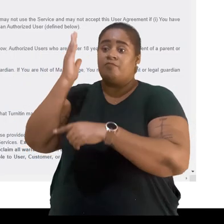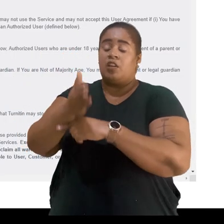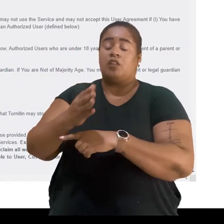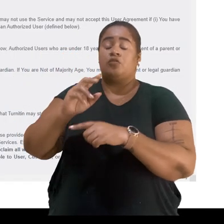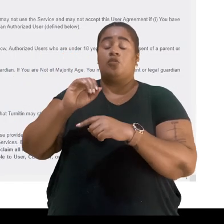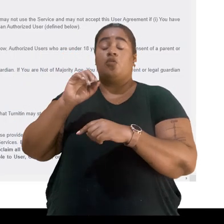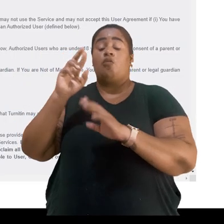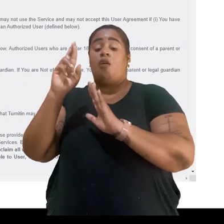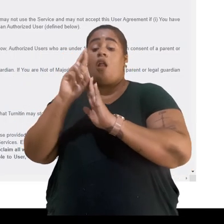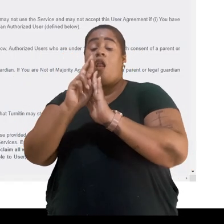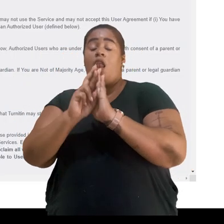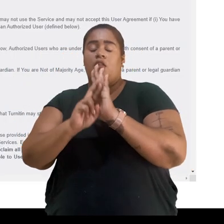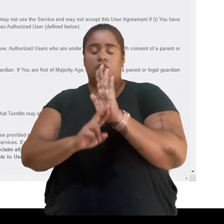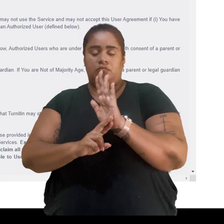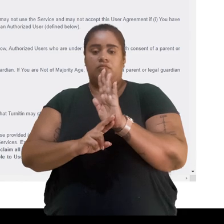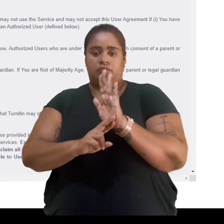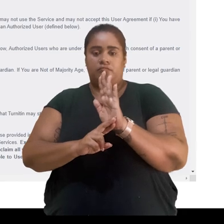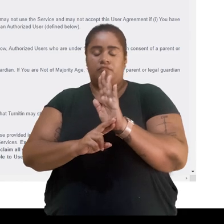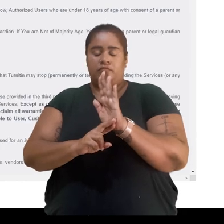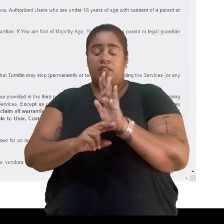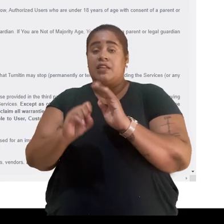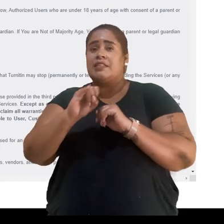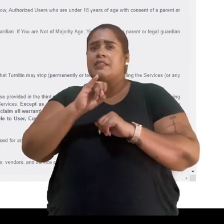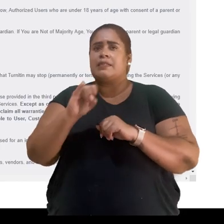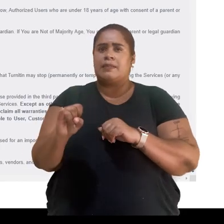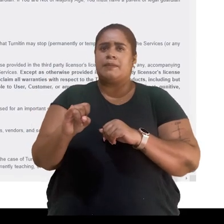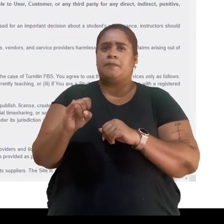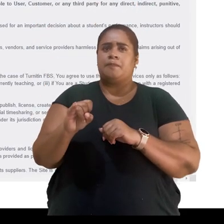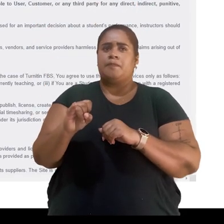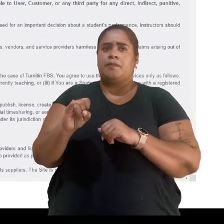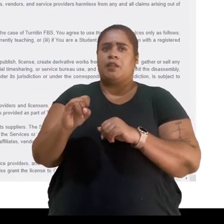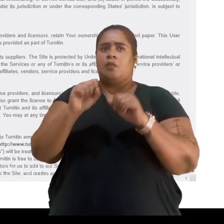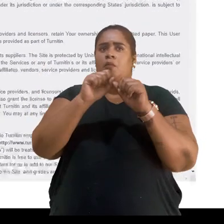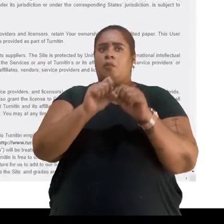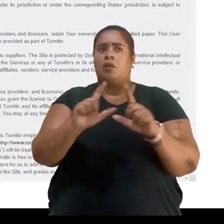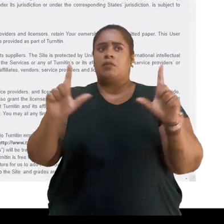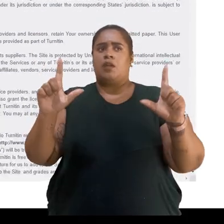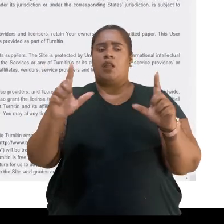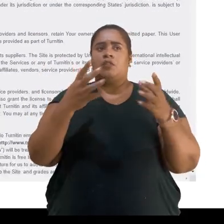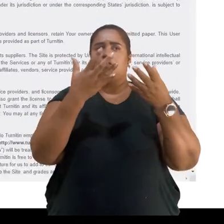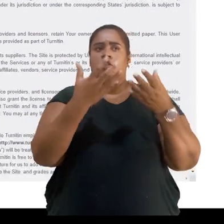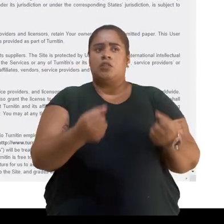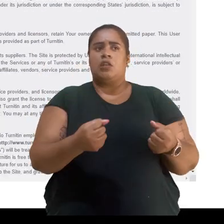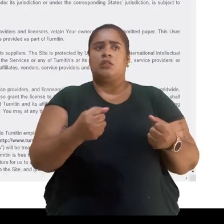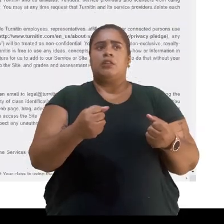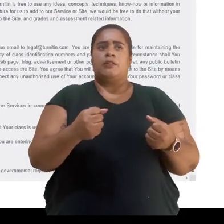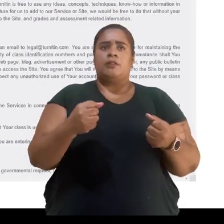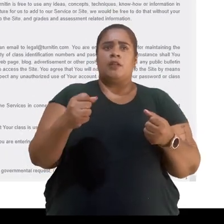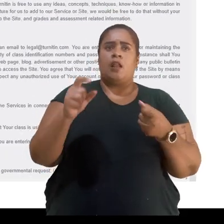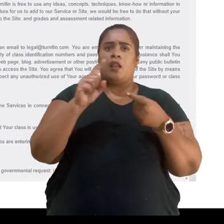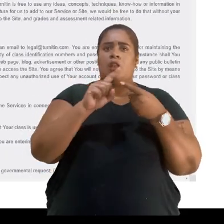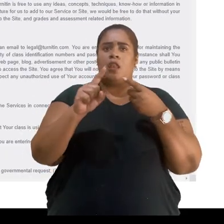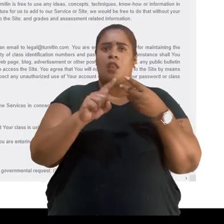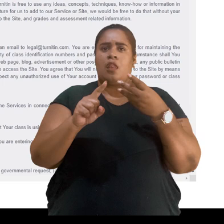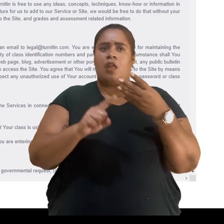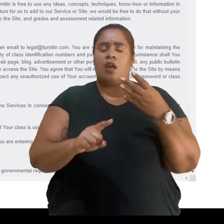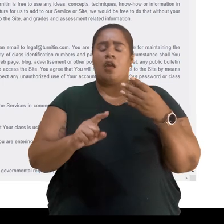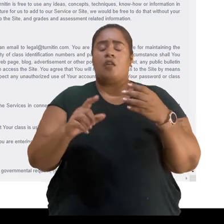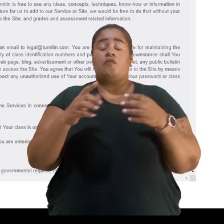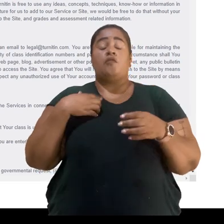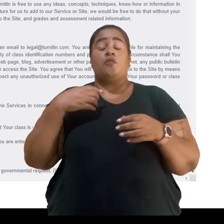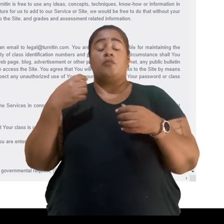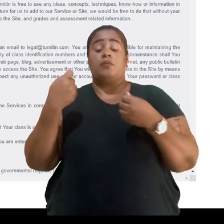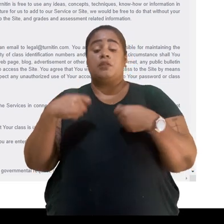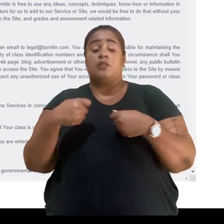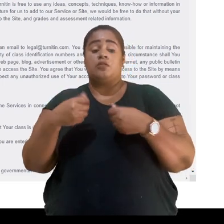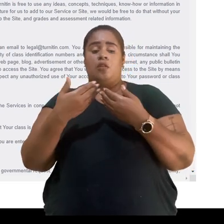diretamente para esse relatório. E aí caso entre numa tela de aceitação de termos, eu